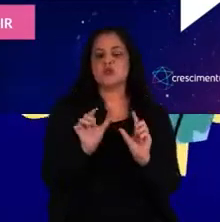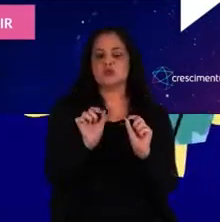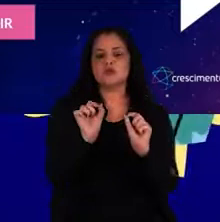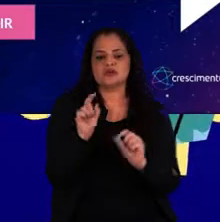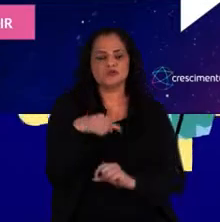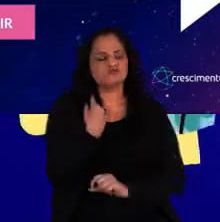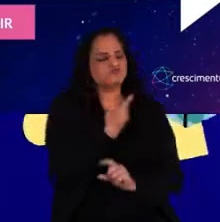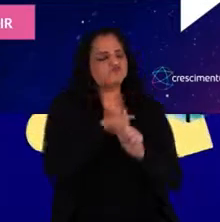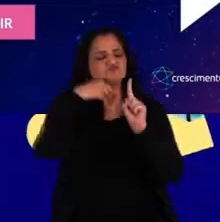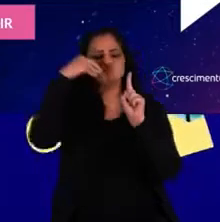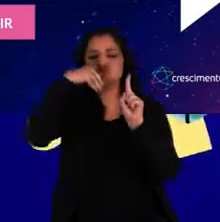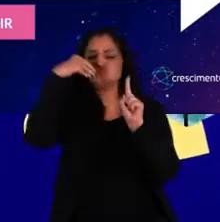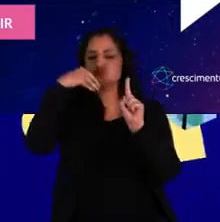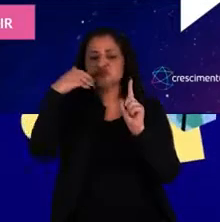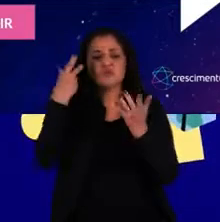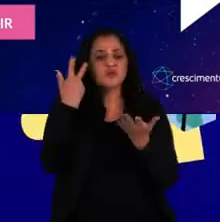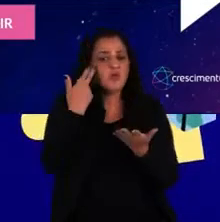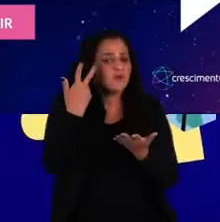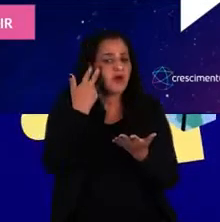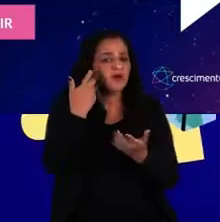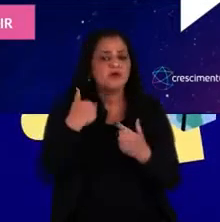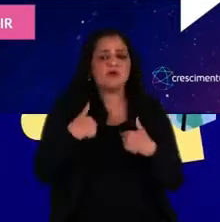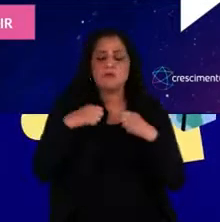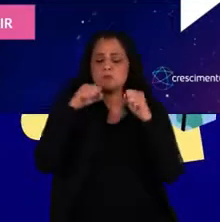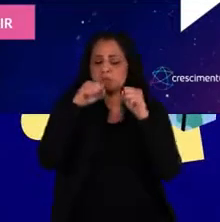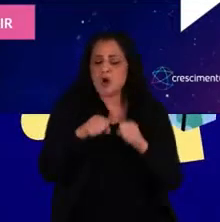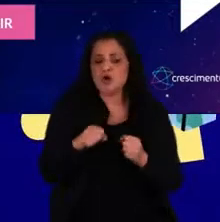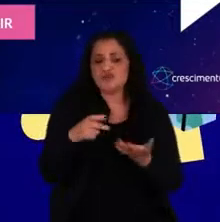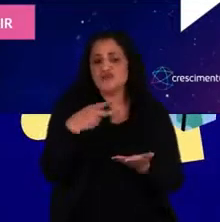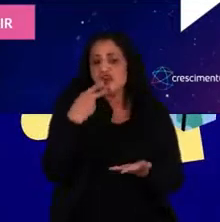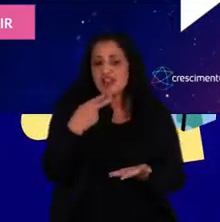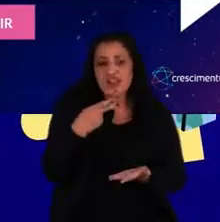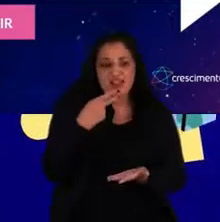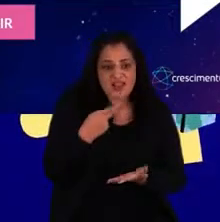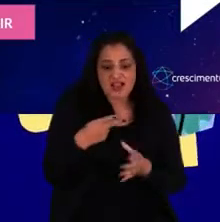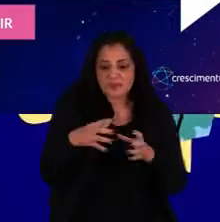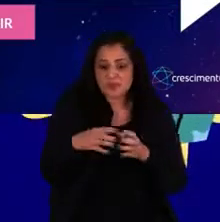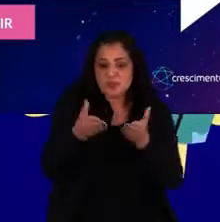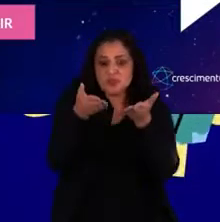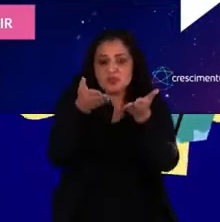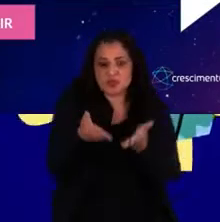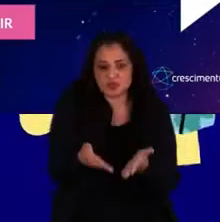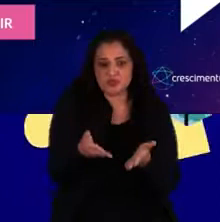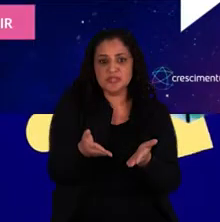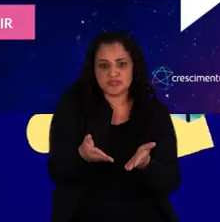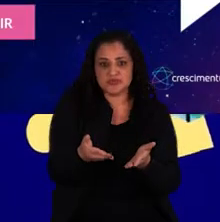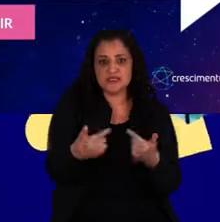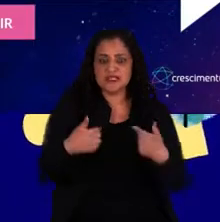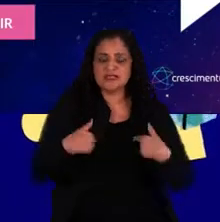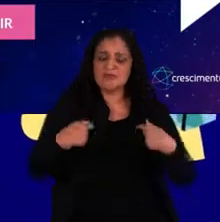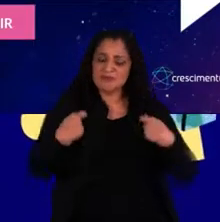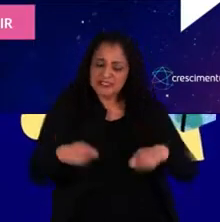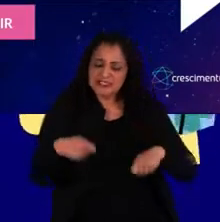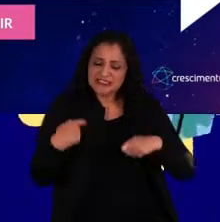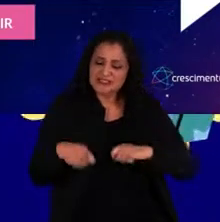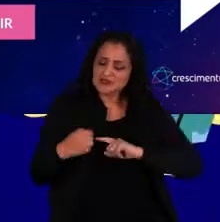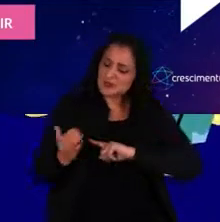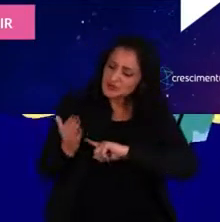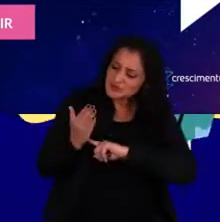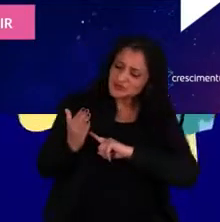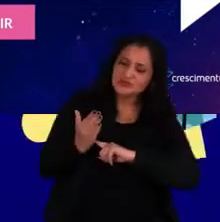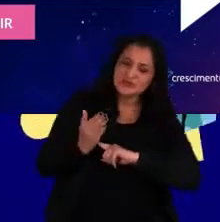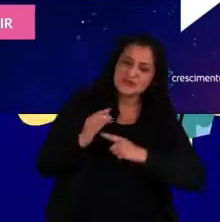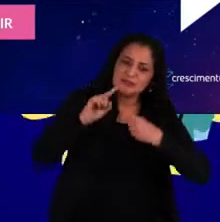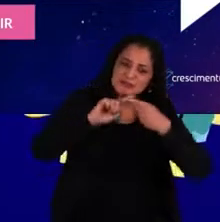vulneráveis. Ou seja, eu disser ali, eu poder dizer para um grupo aonde eu preciso de ajuda,